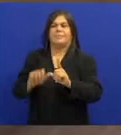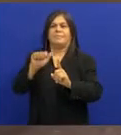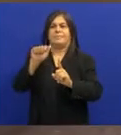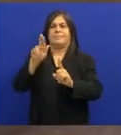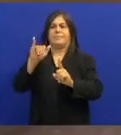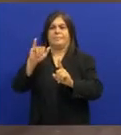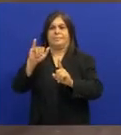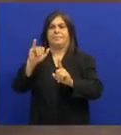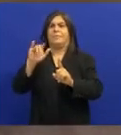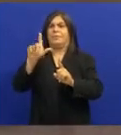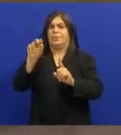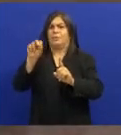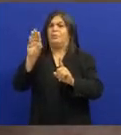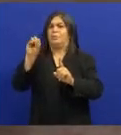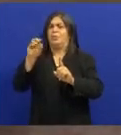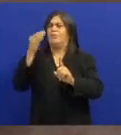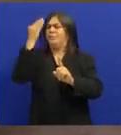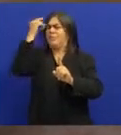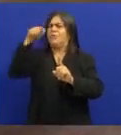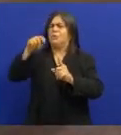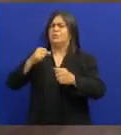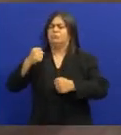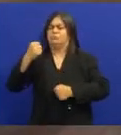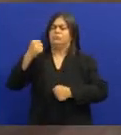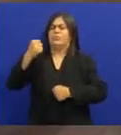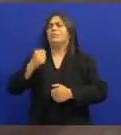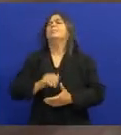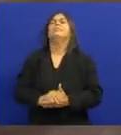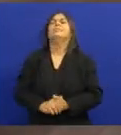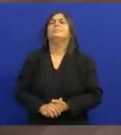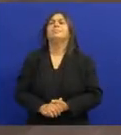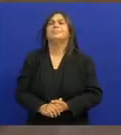Lobo Que era um cantor de forró da época